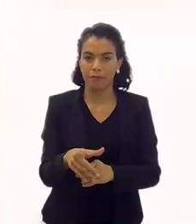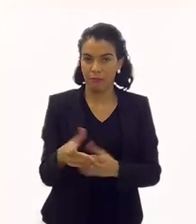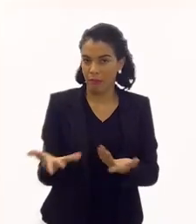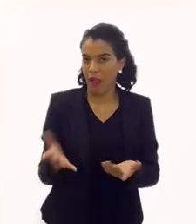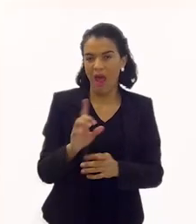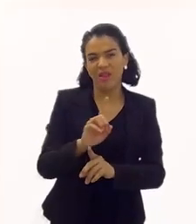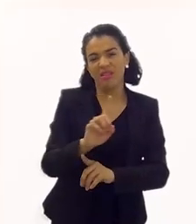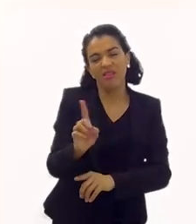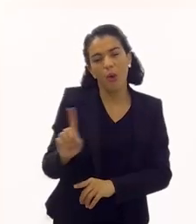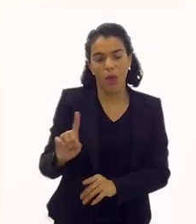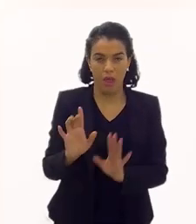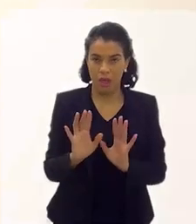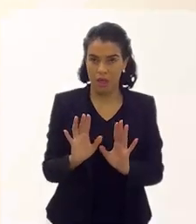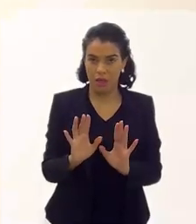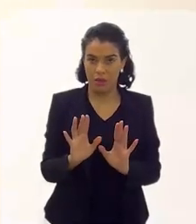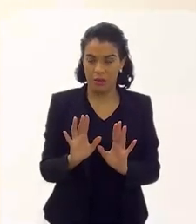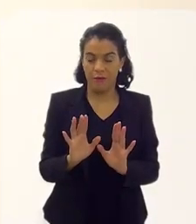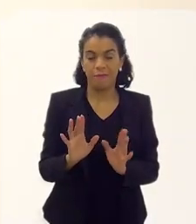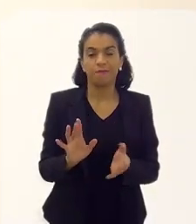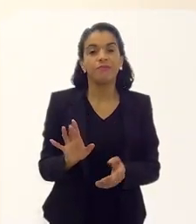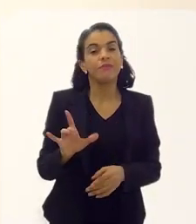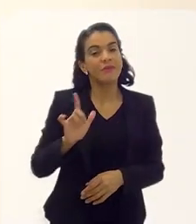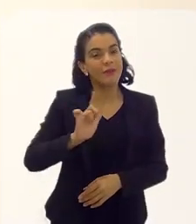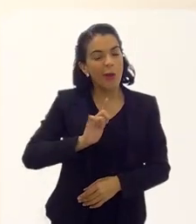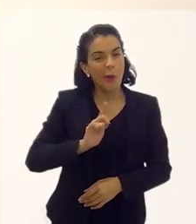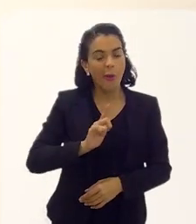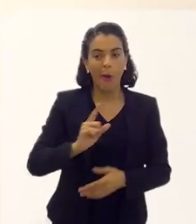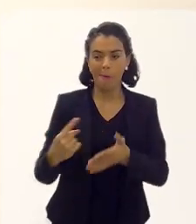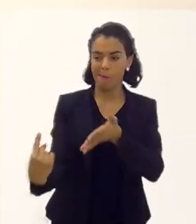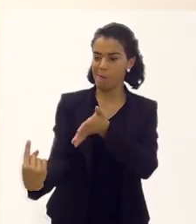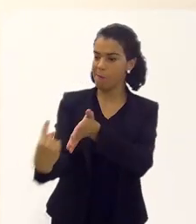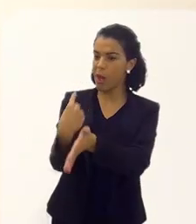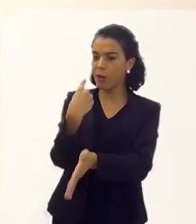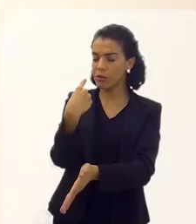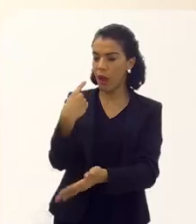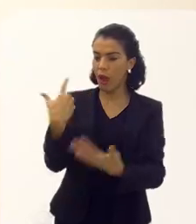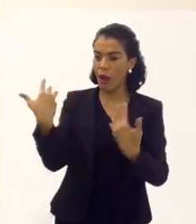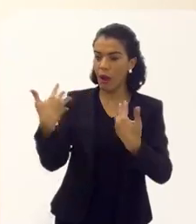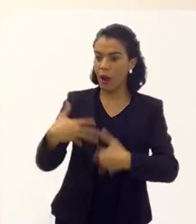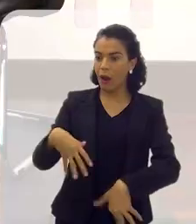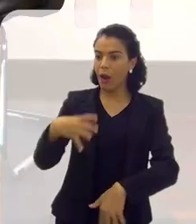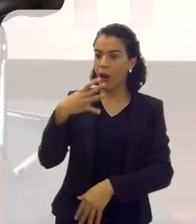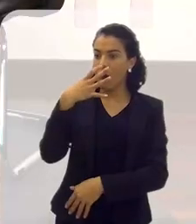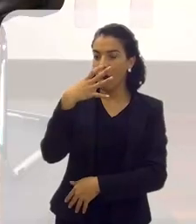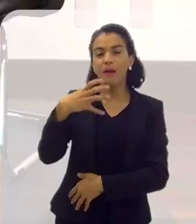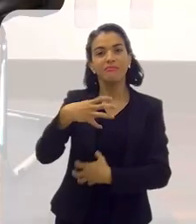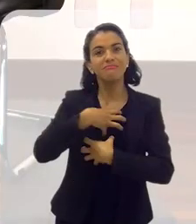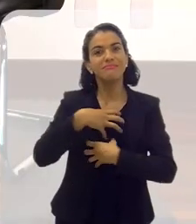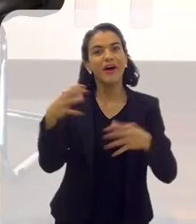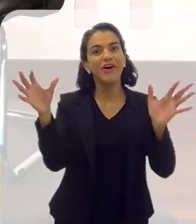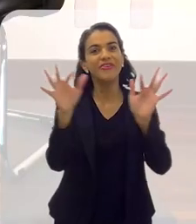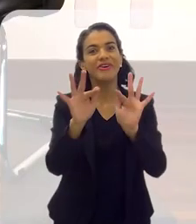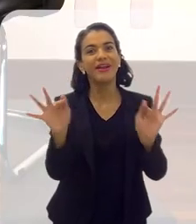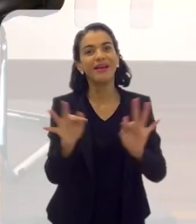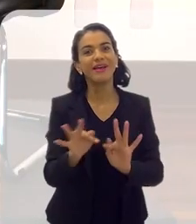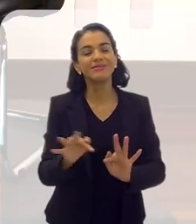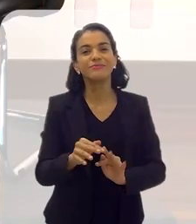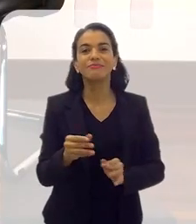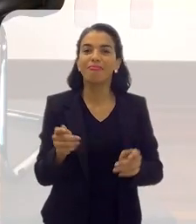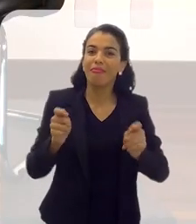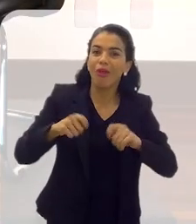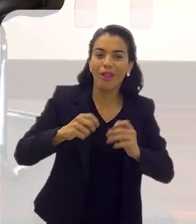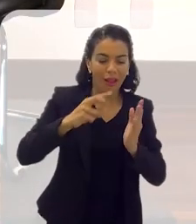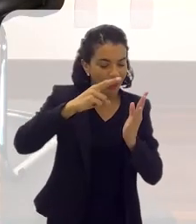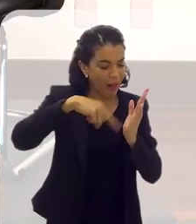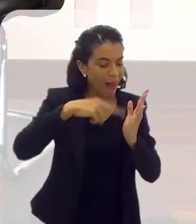tudo, botar num pacote que é igual, porque não é. Então, você recebe uma pergunta dessa, você fica feliz de poder